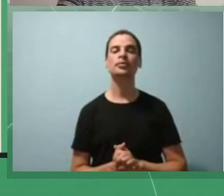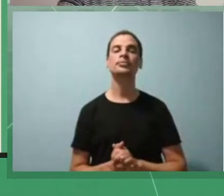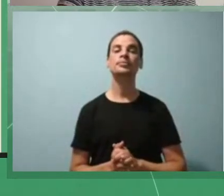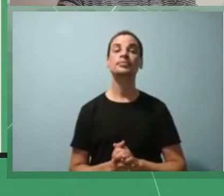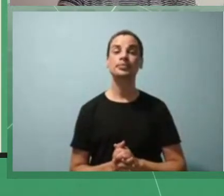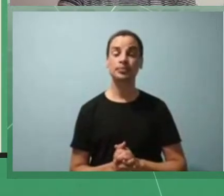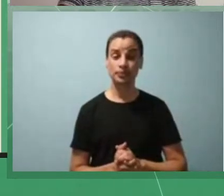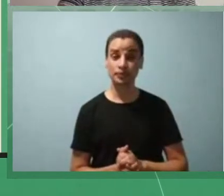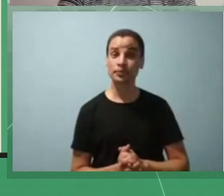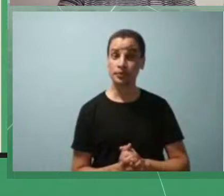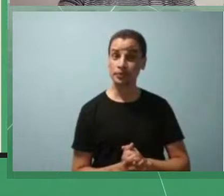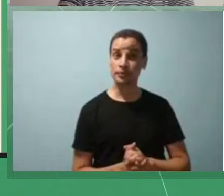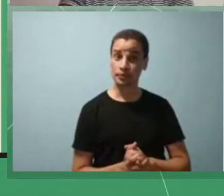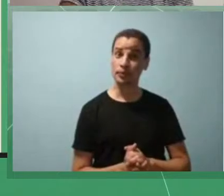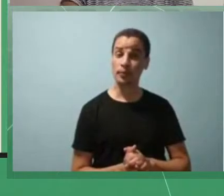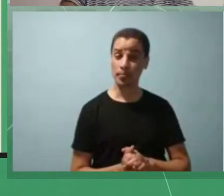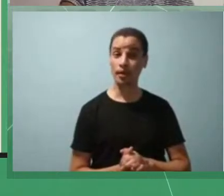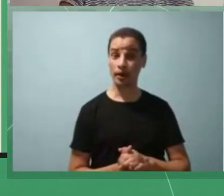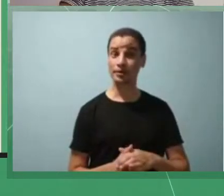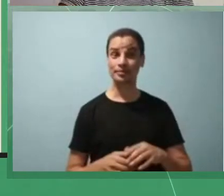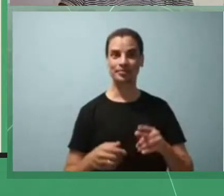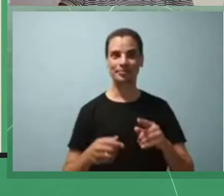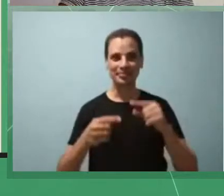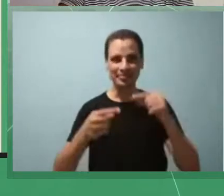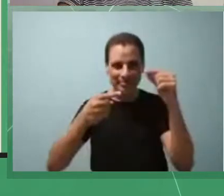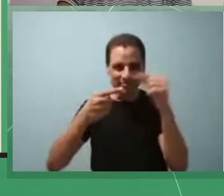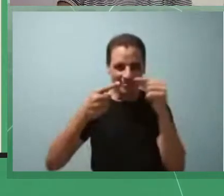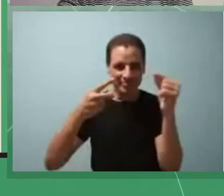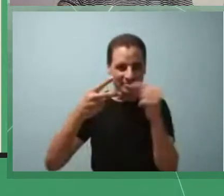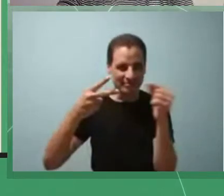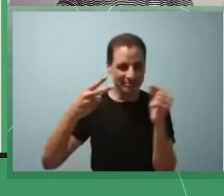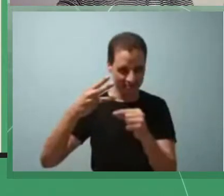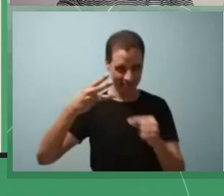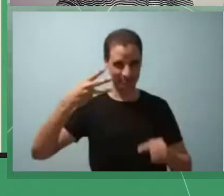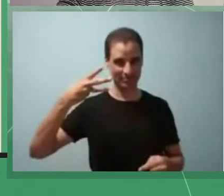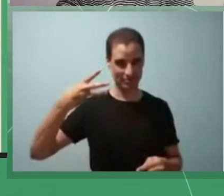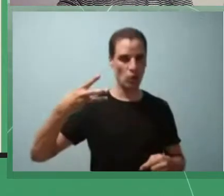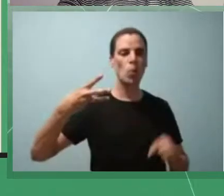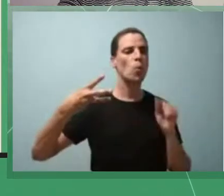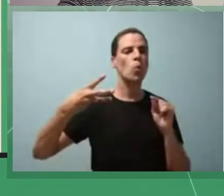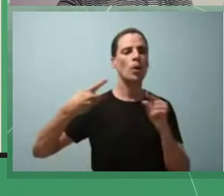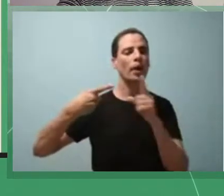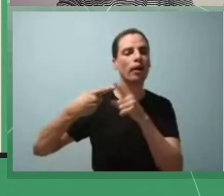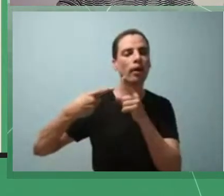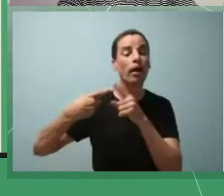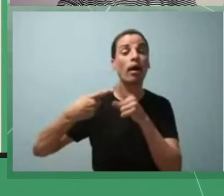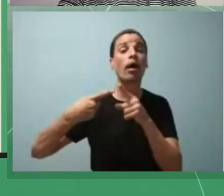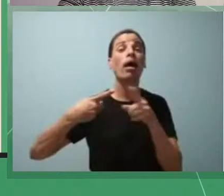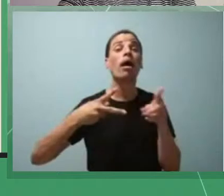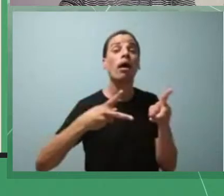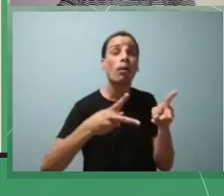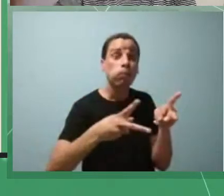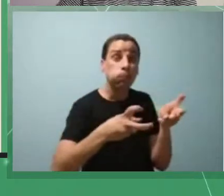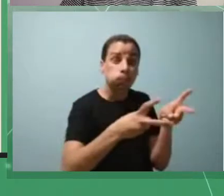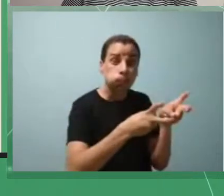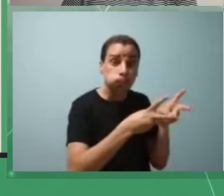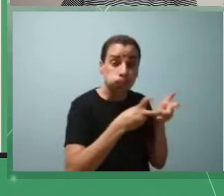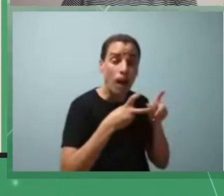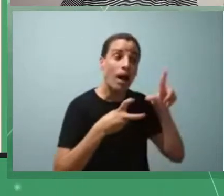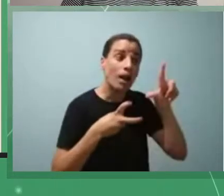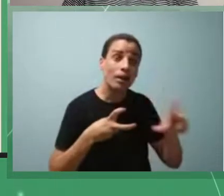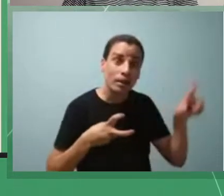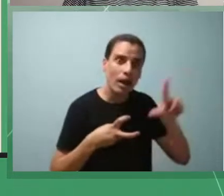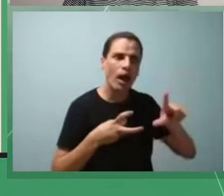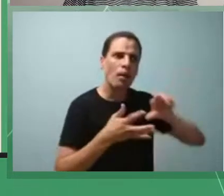as três principais discussões que a pesquisa aborda é explorar diferentes dimensões do universo literário